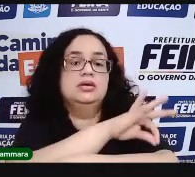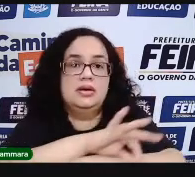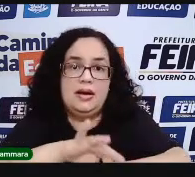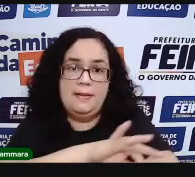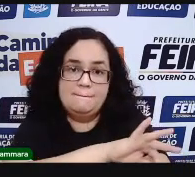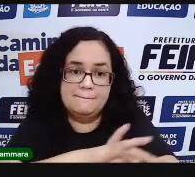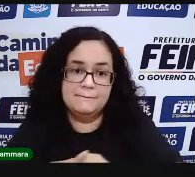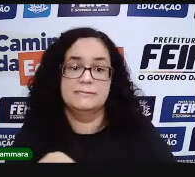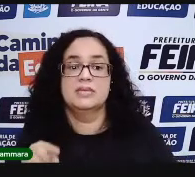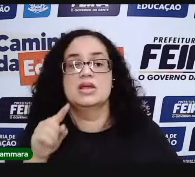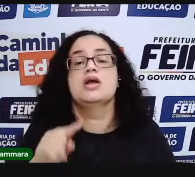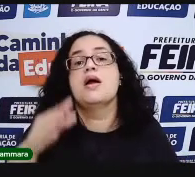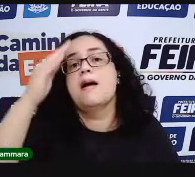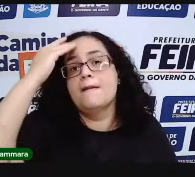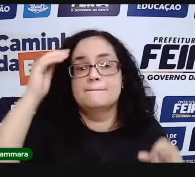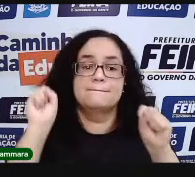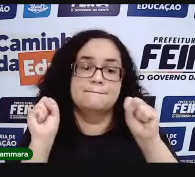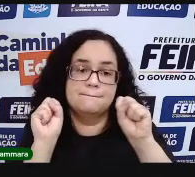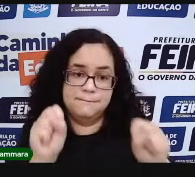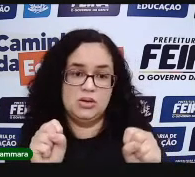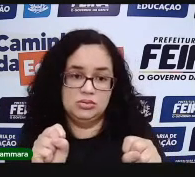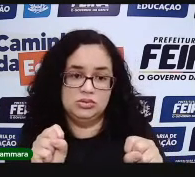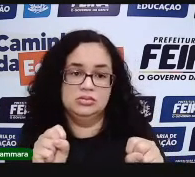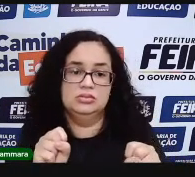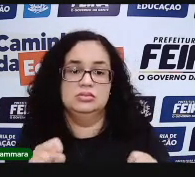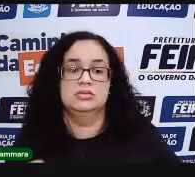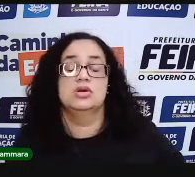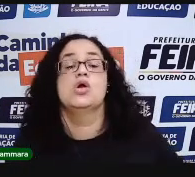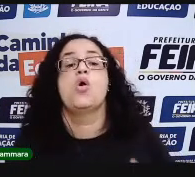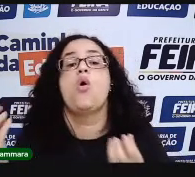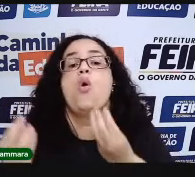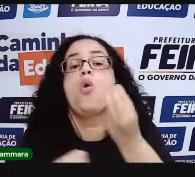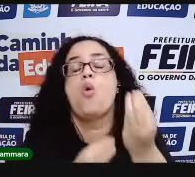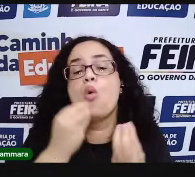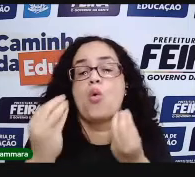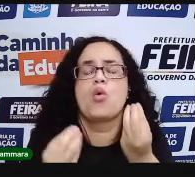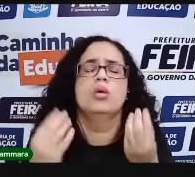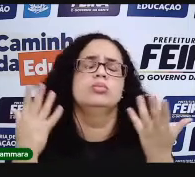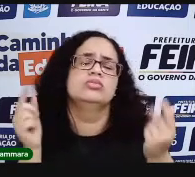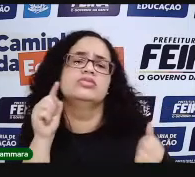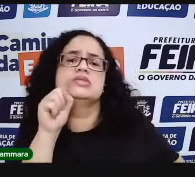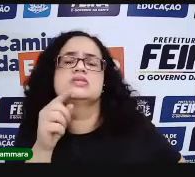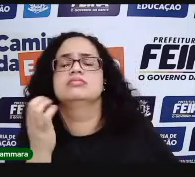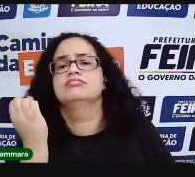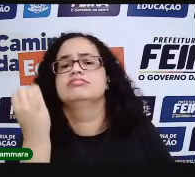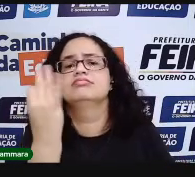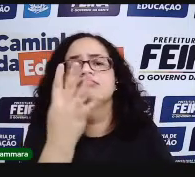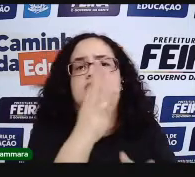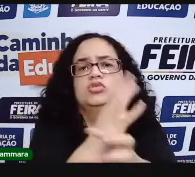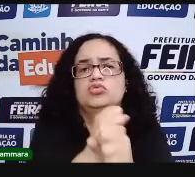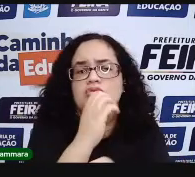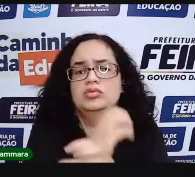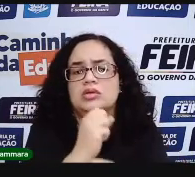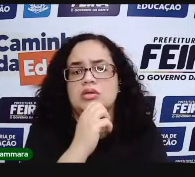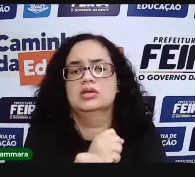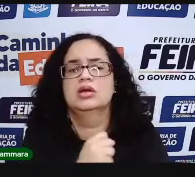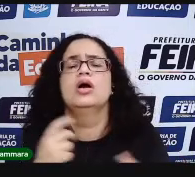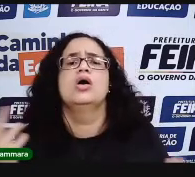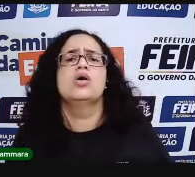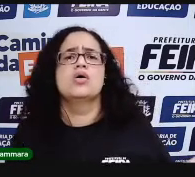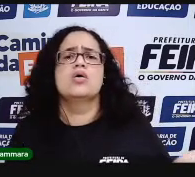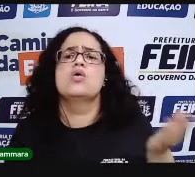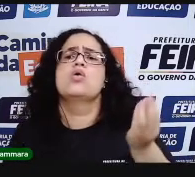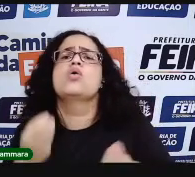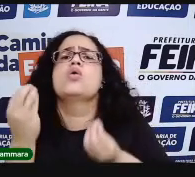A escola acredita que você pode ser um grande arquiteto. Como é que você vai calcular? Como é que o